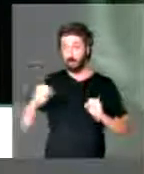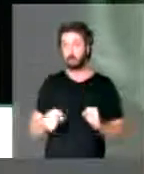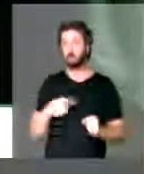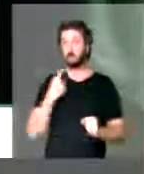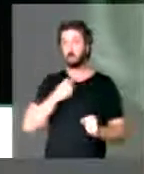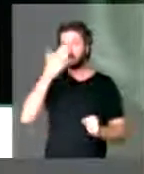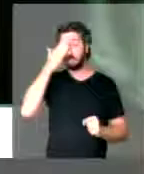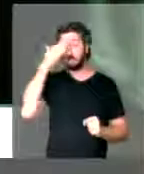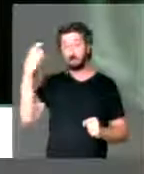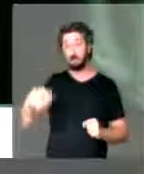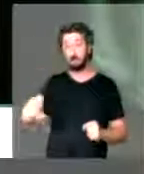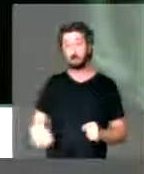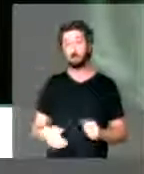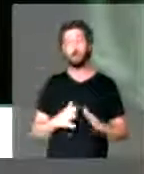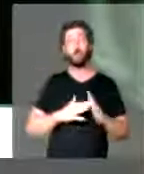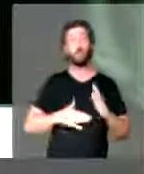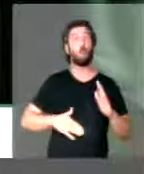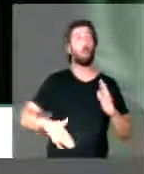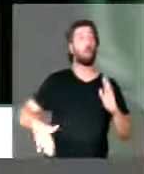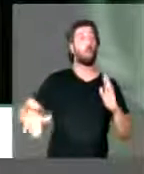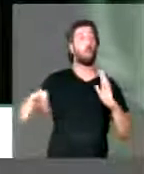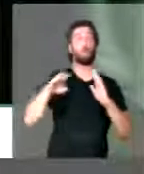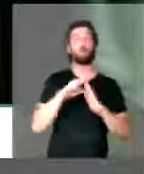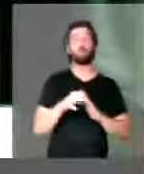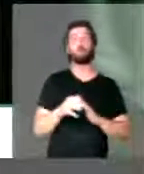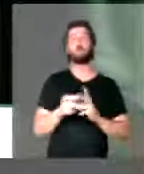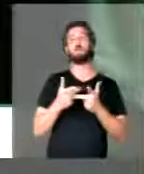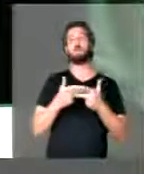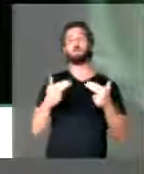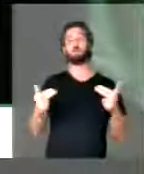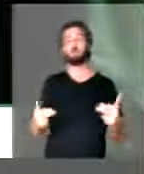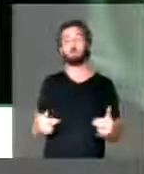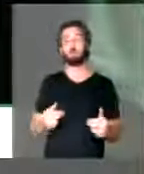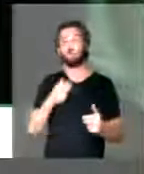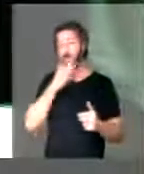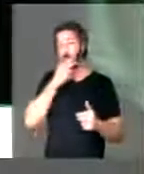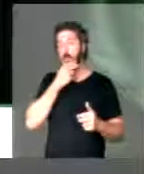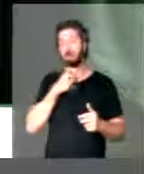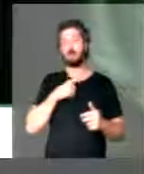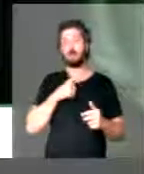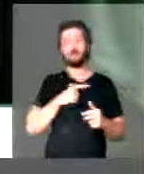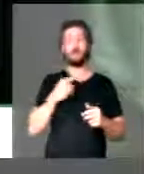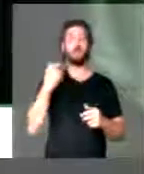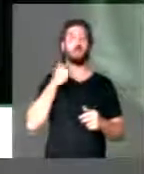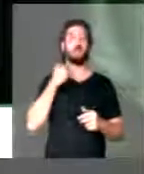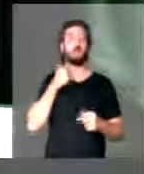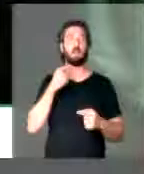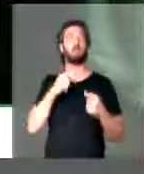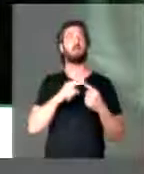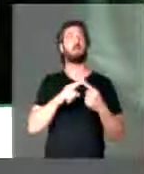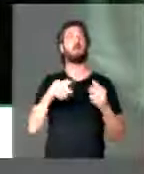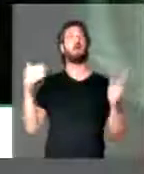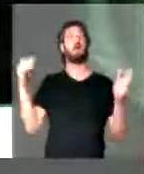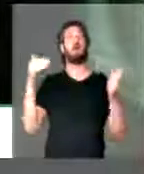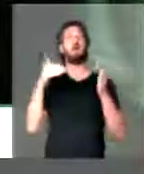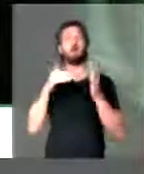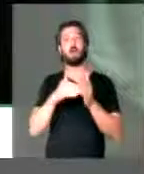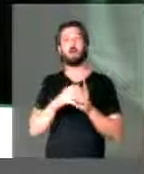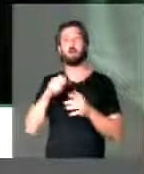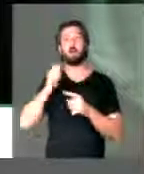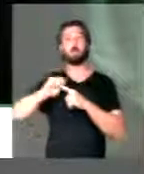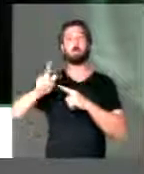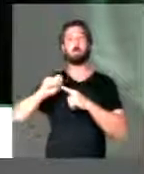precisamos saber todos os outros componentes que vão desde as loterias até os